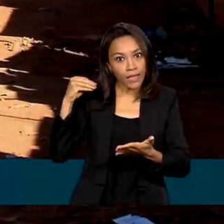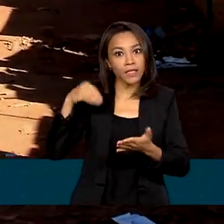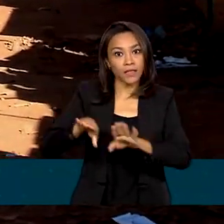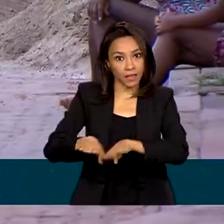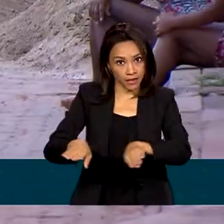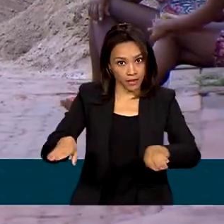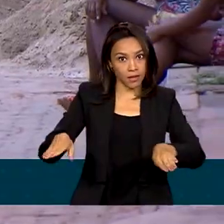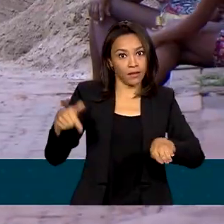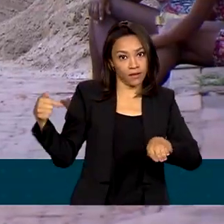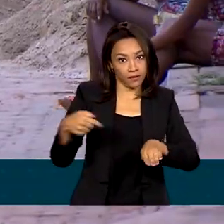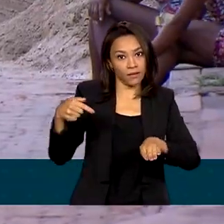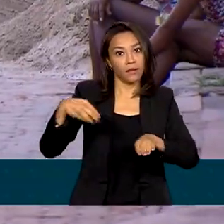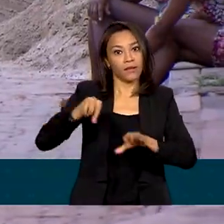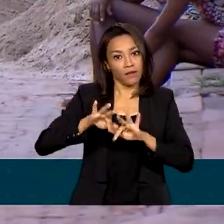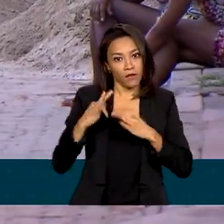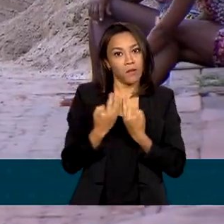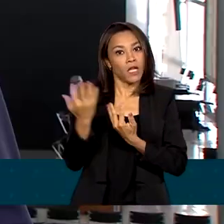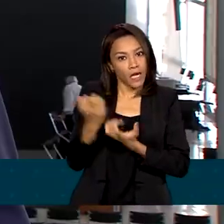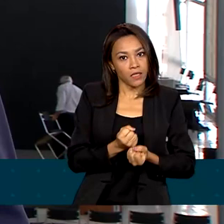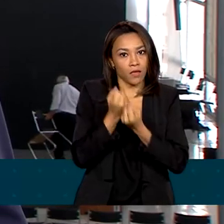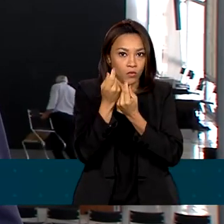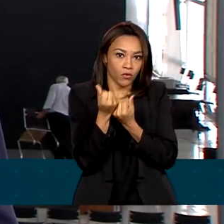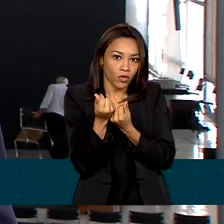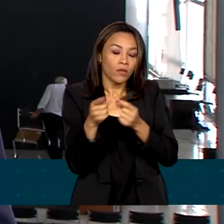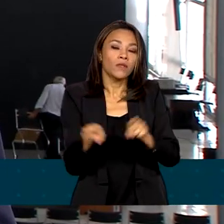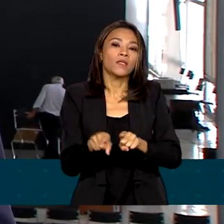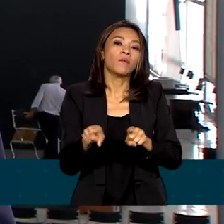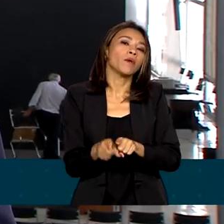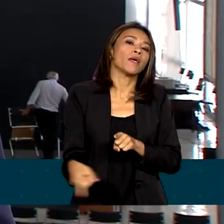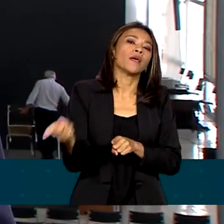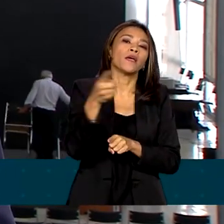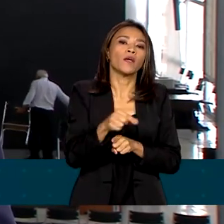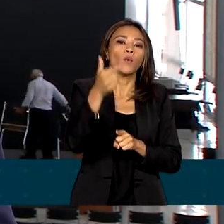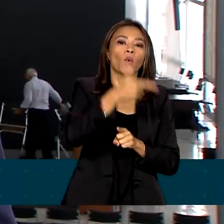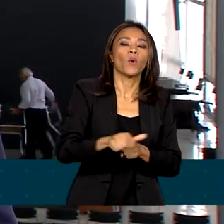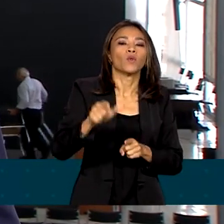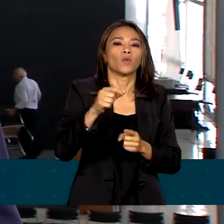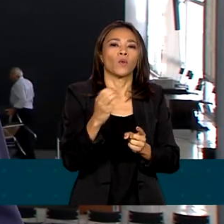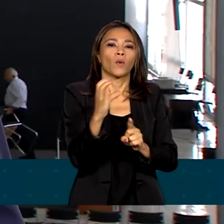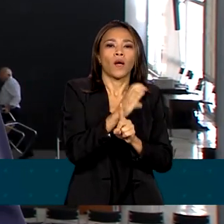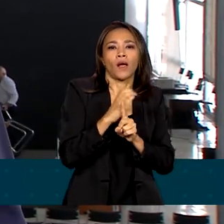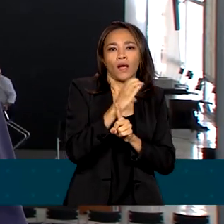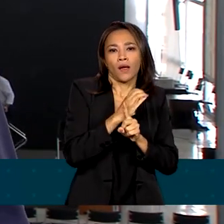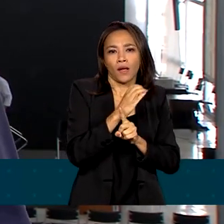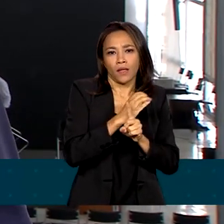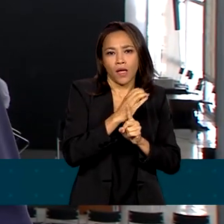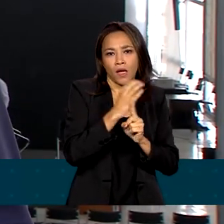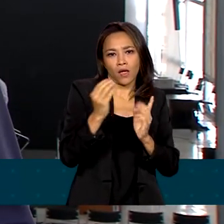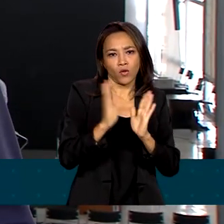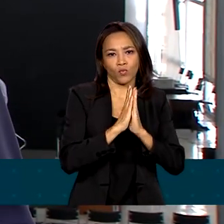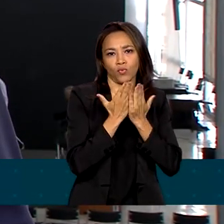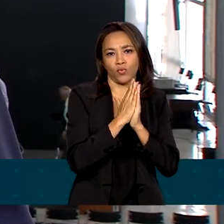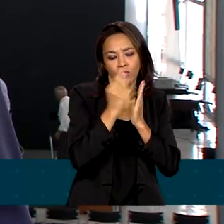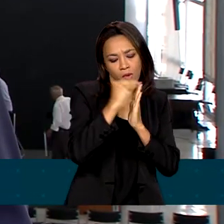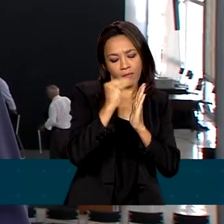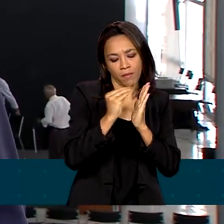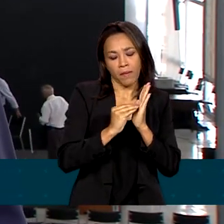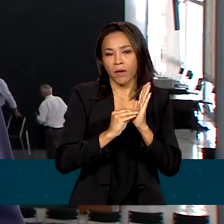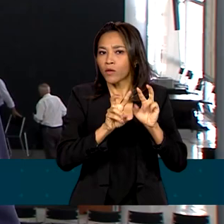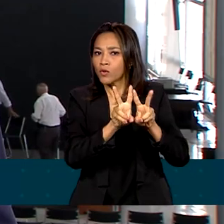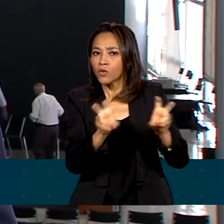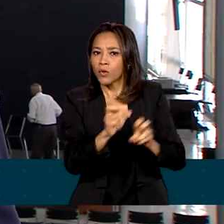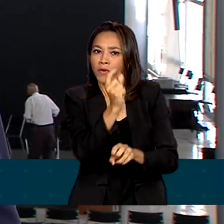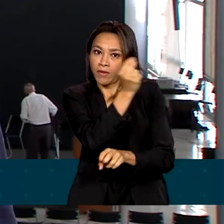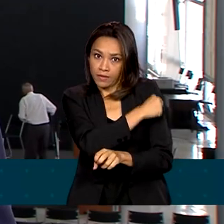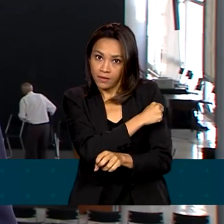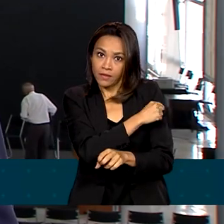a integrantes da família beneficiada e também o cartão de vacinação atualizado, né. O governo também trabalha no aprimoramento do